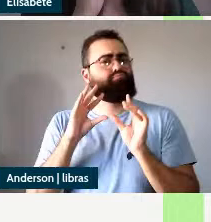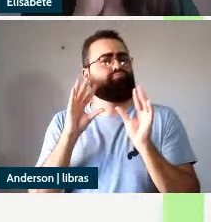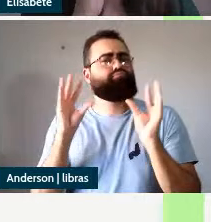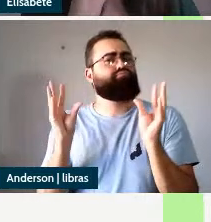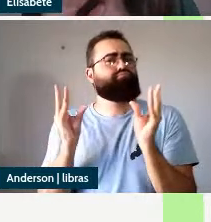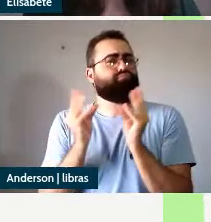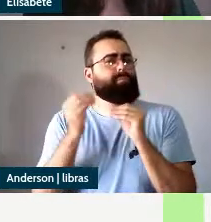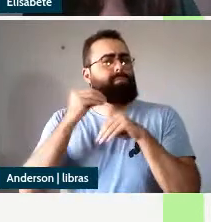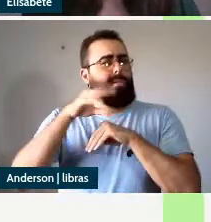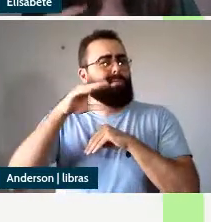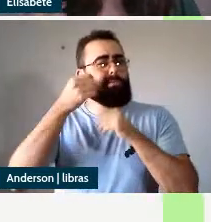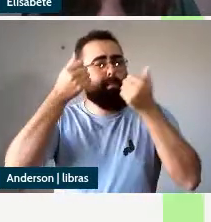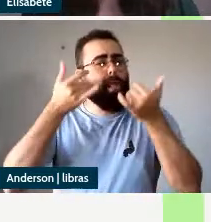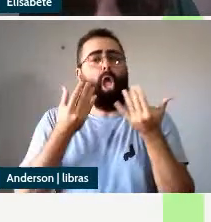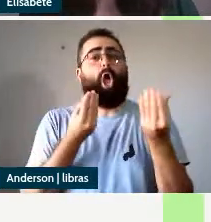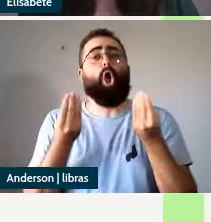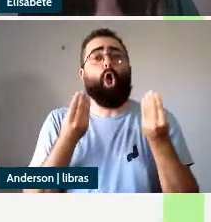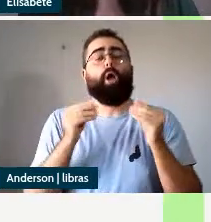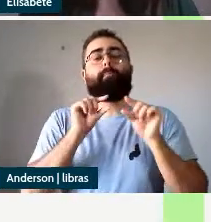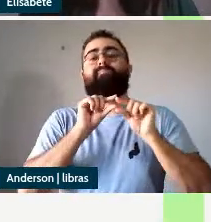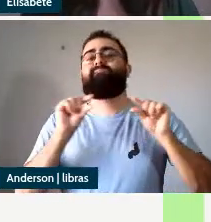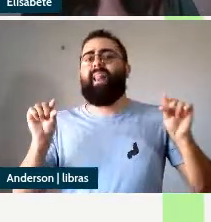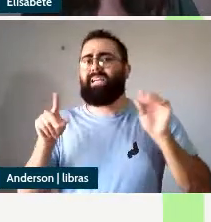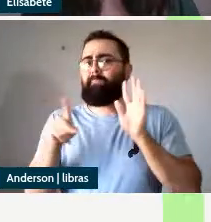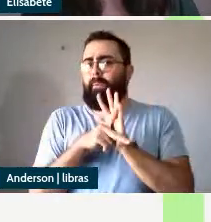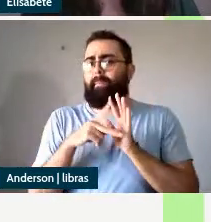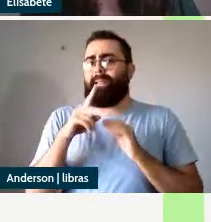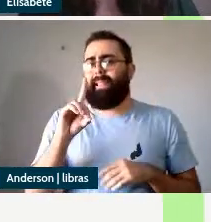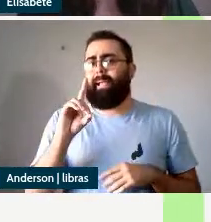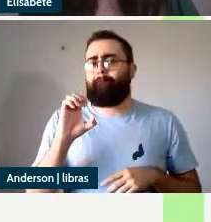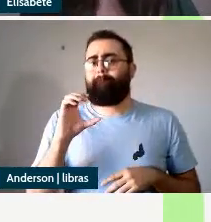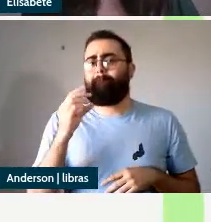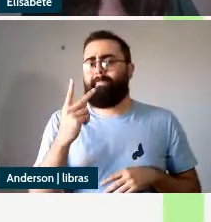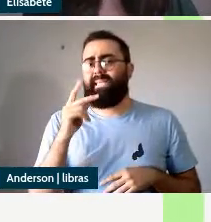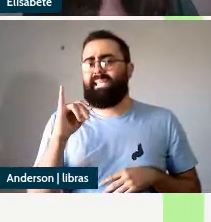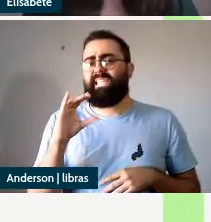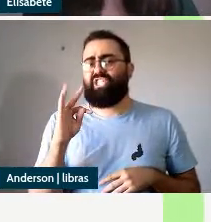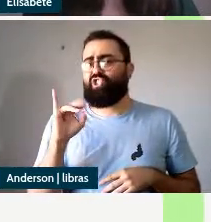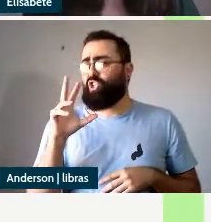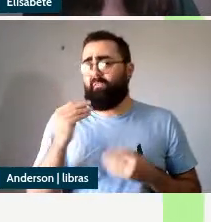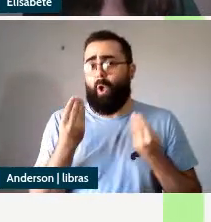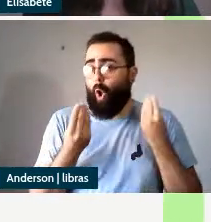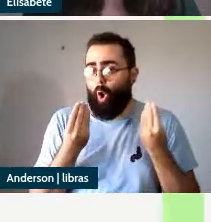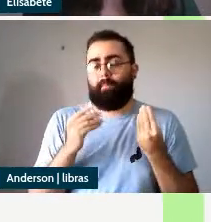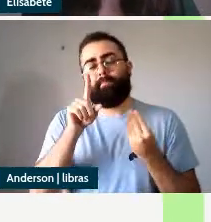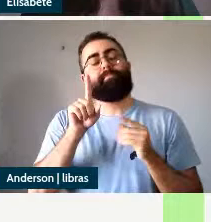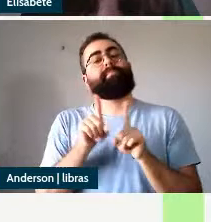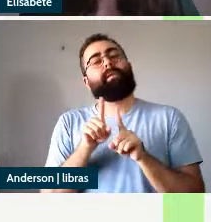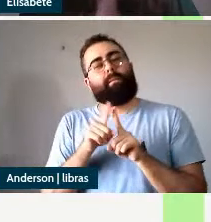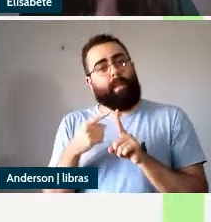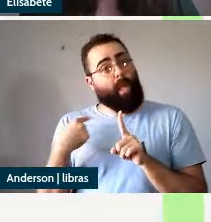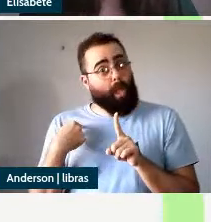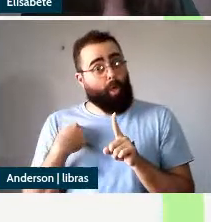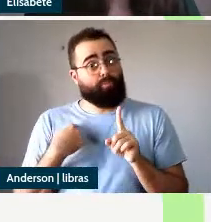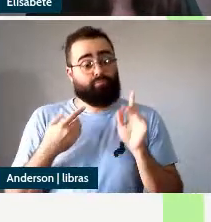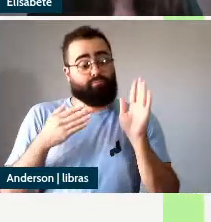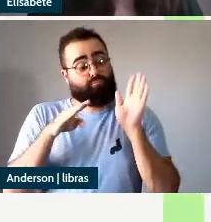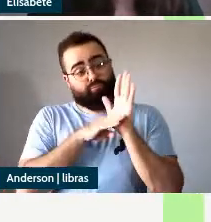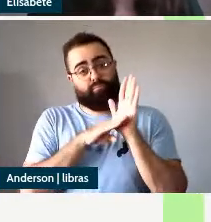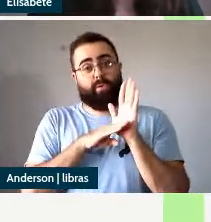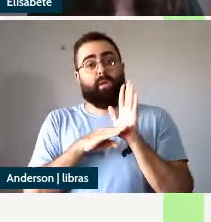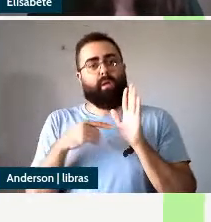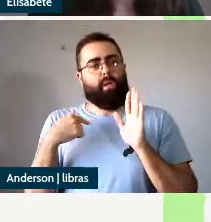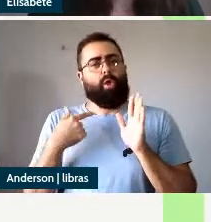depictivas depois eu vou tratar de alguns argumentos em defesa de uma small clause nessas